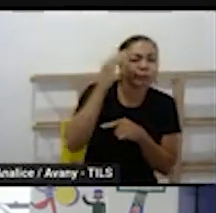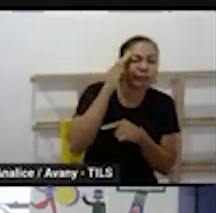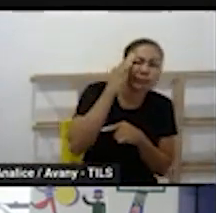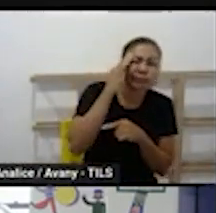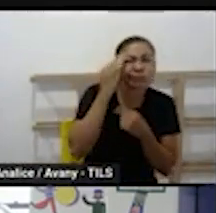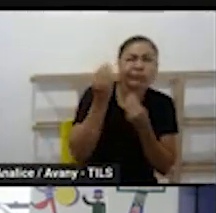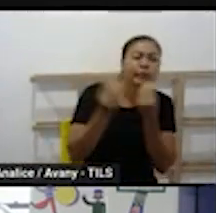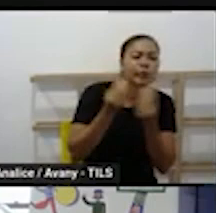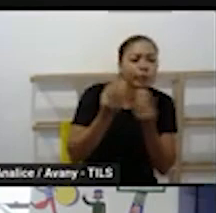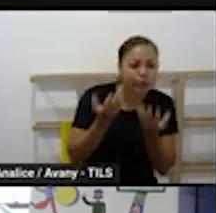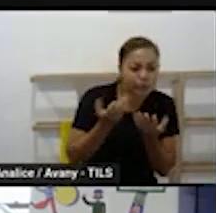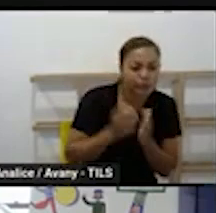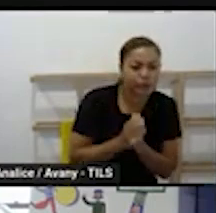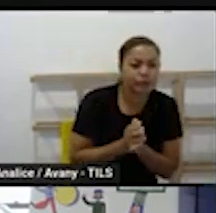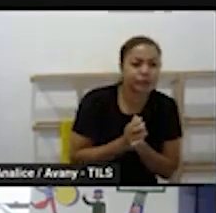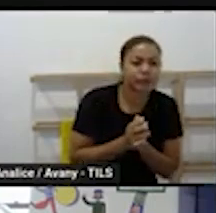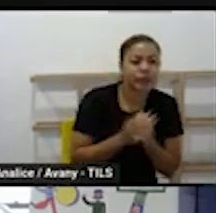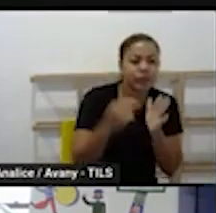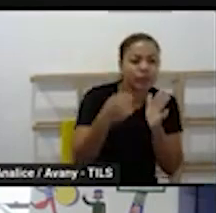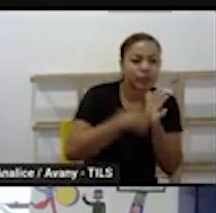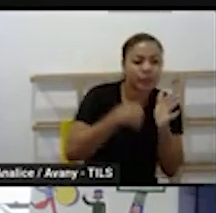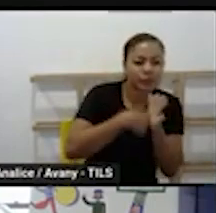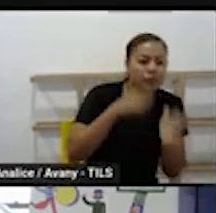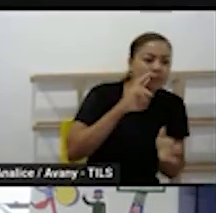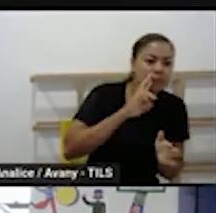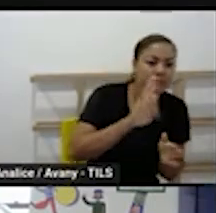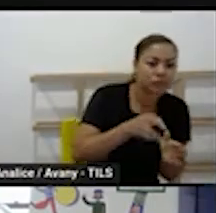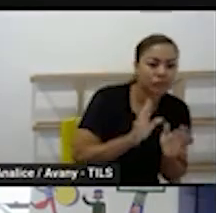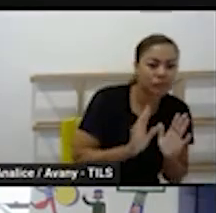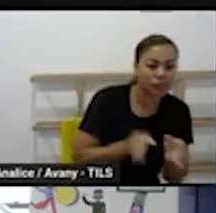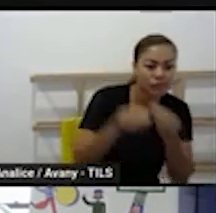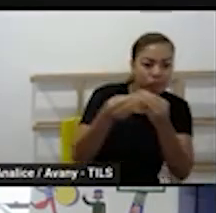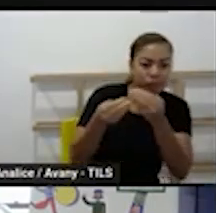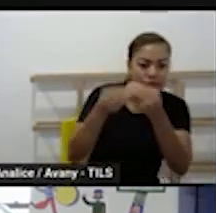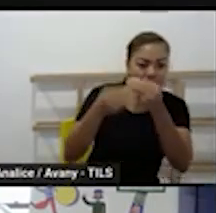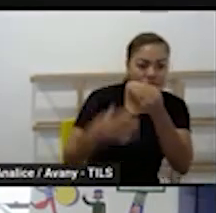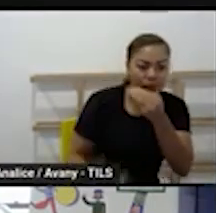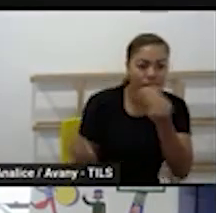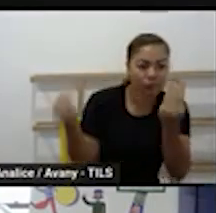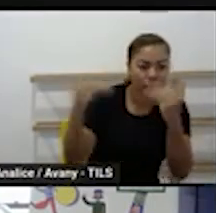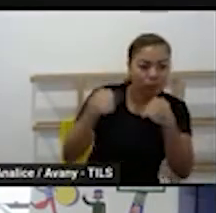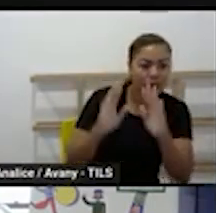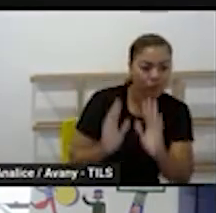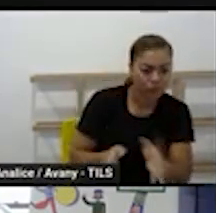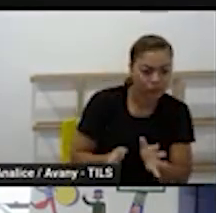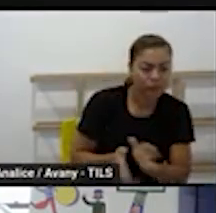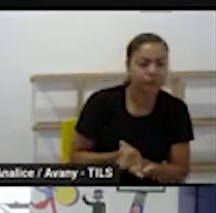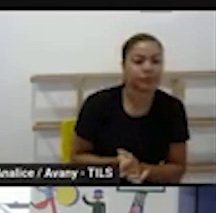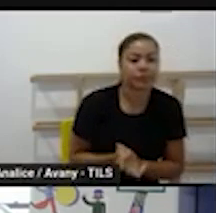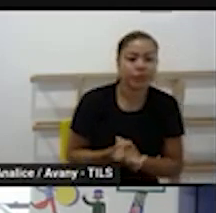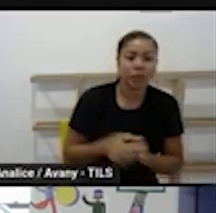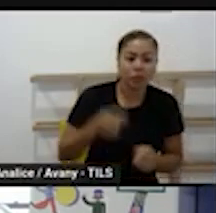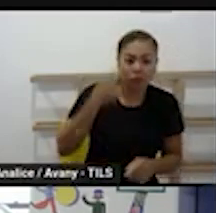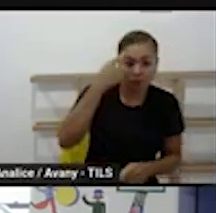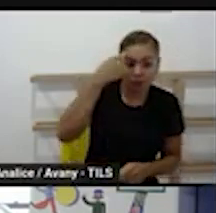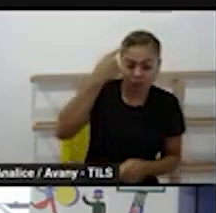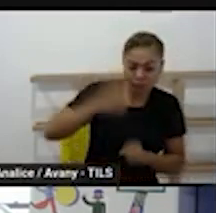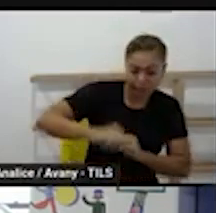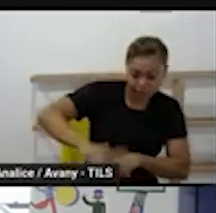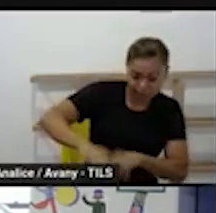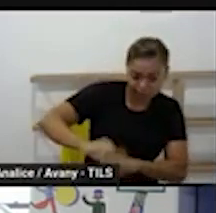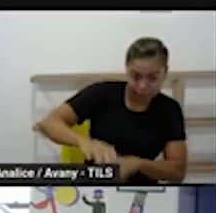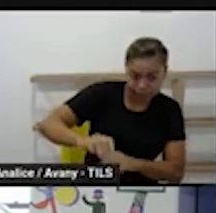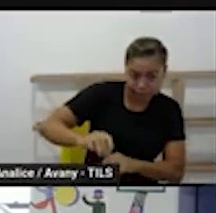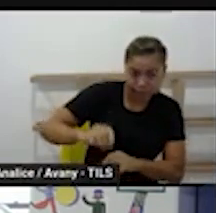respostas já estão aqui né elencadas no slide criança situação de aprendizagem positiva né a